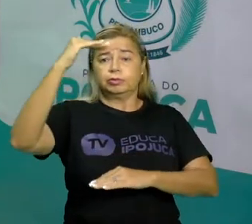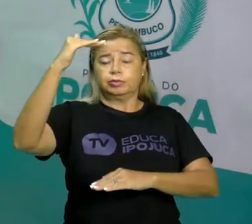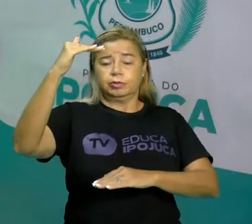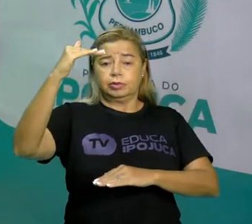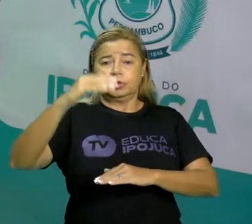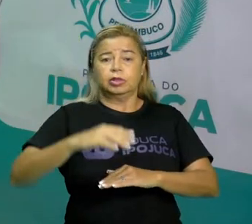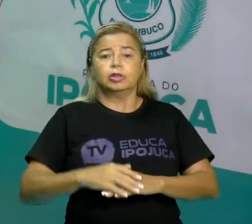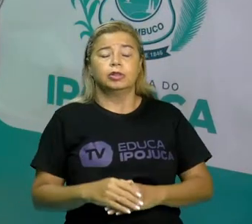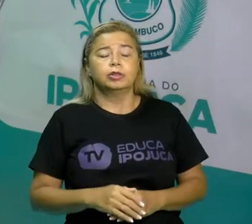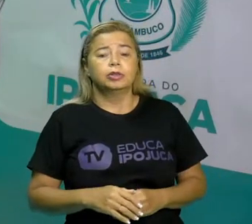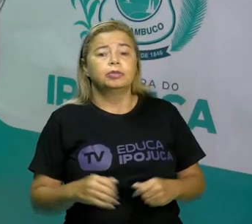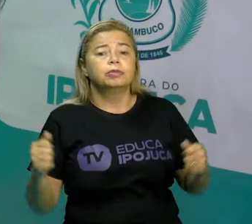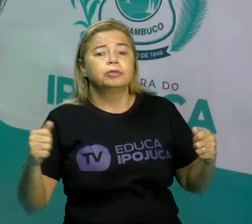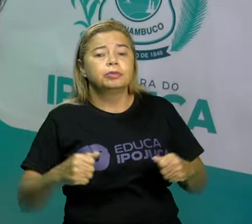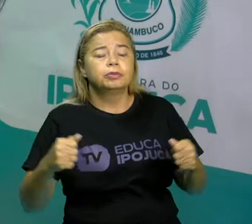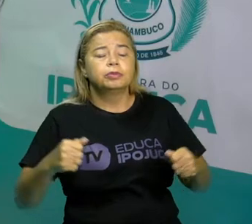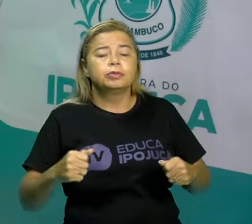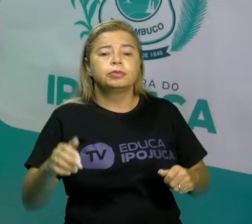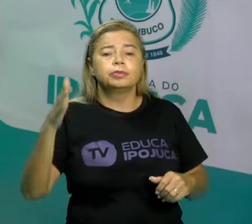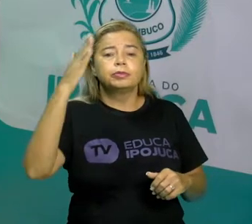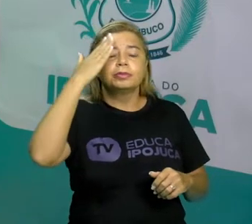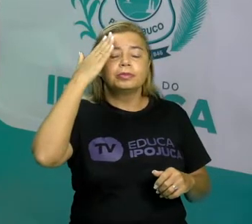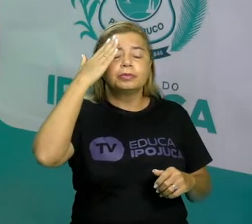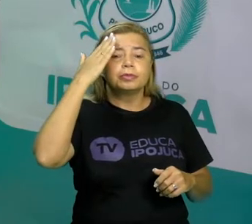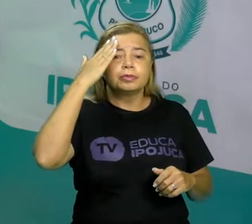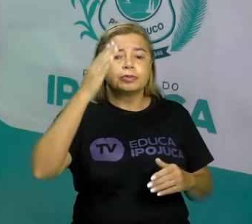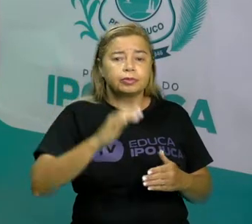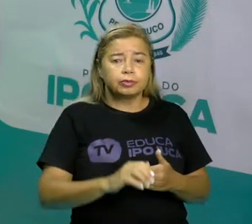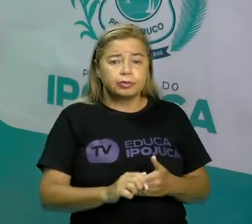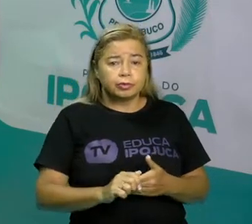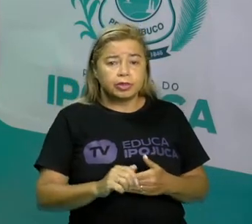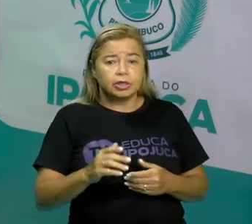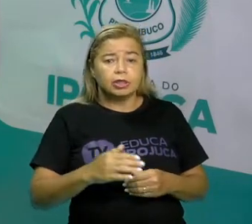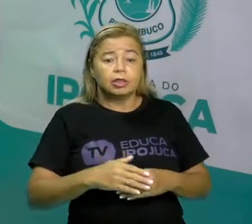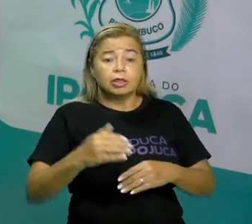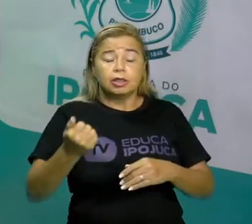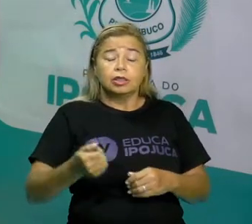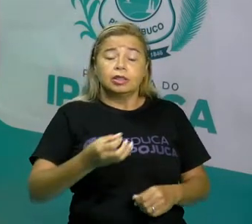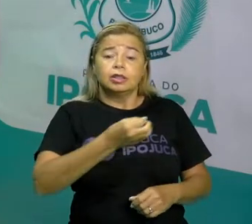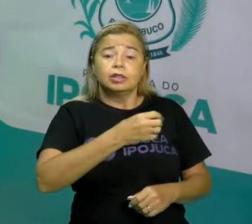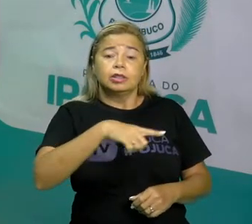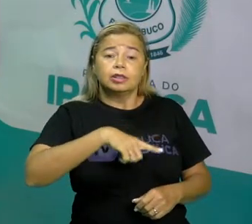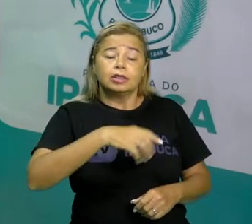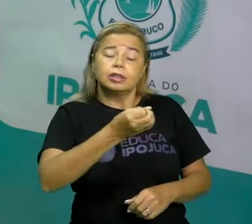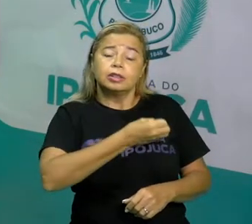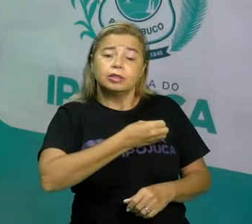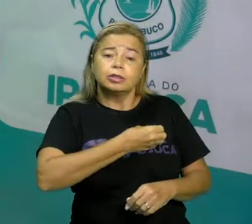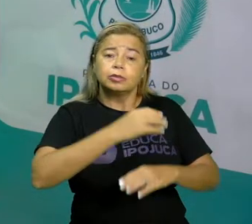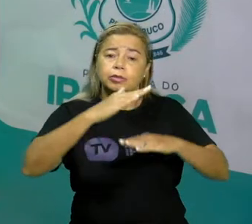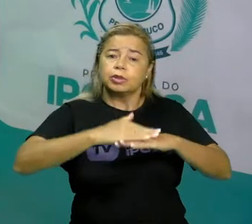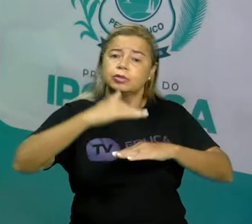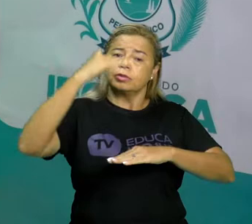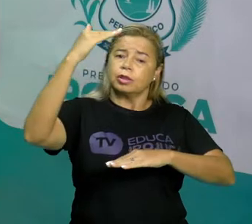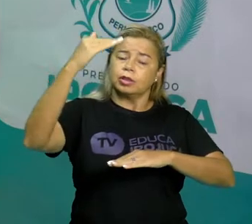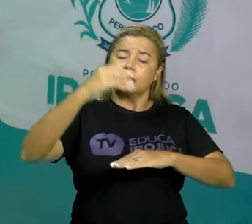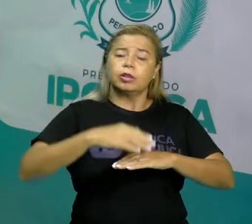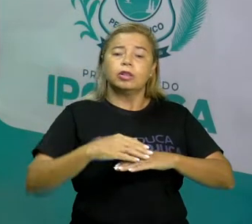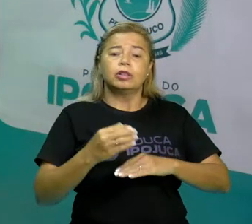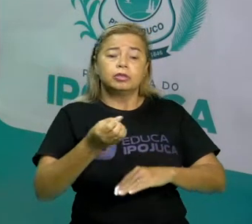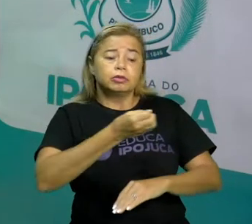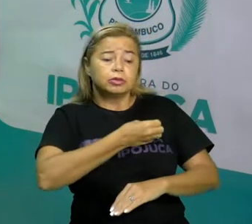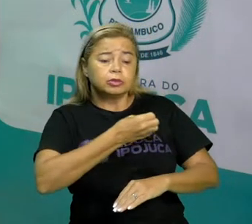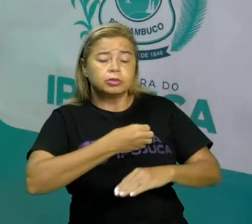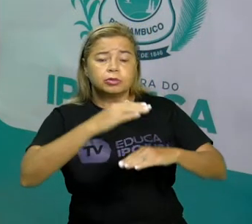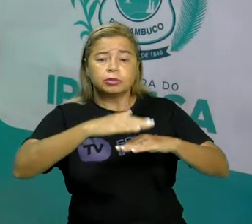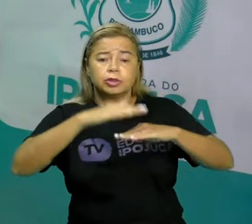eu tenho que entender do decrescente para o crescente, que é o número, e ao mesmo tempo entender que ele